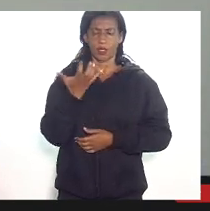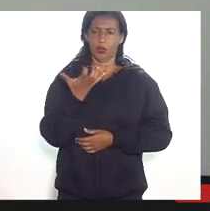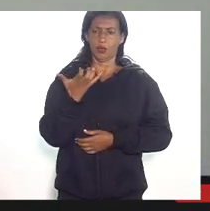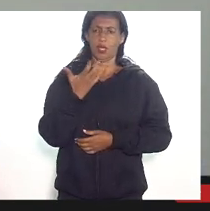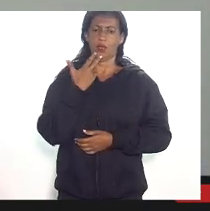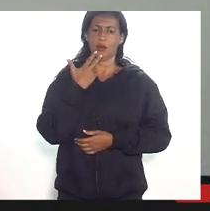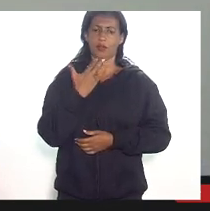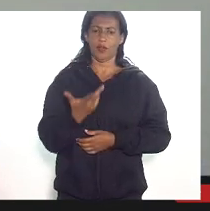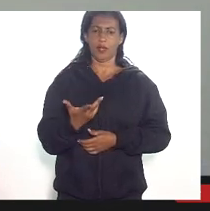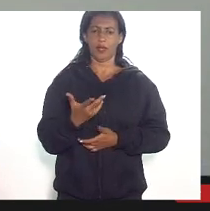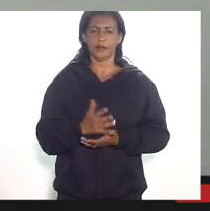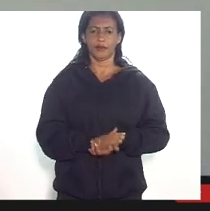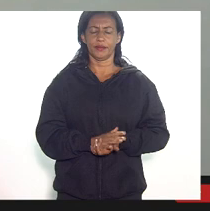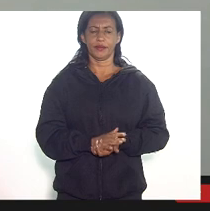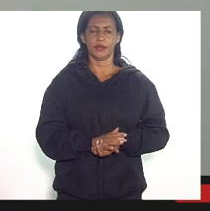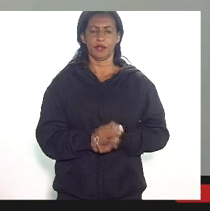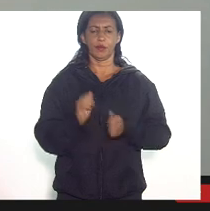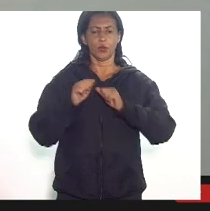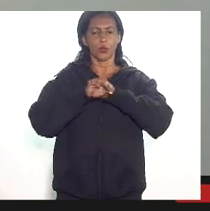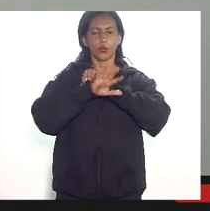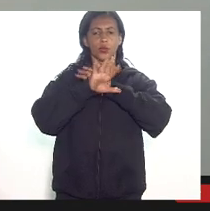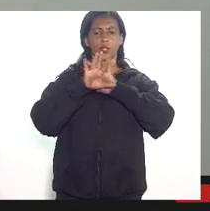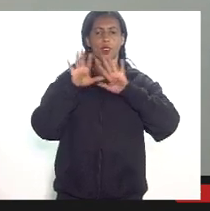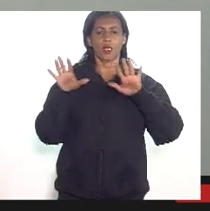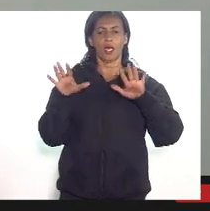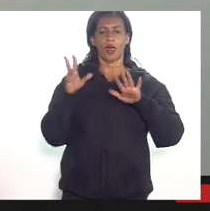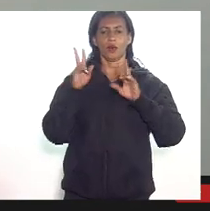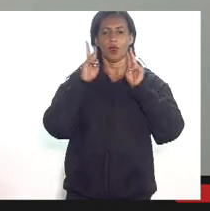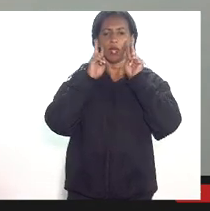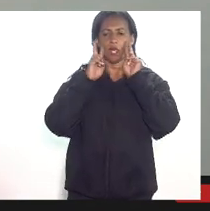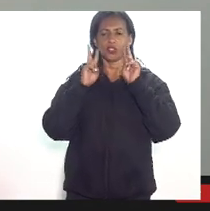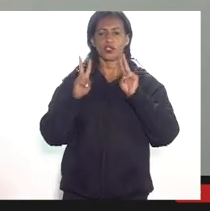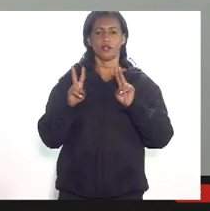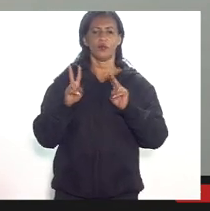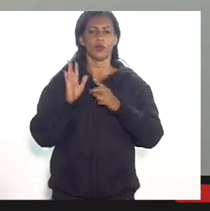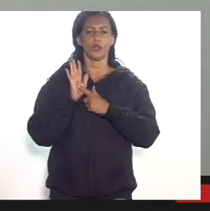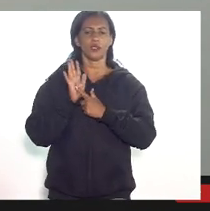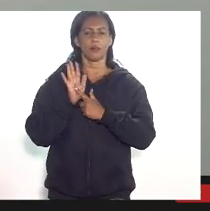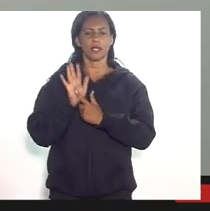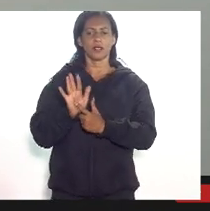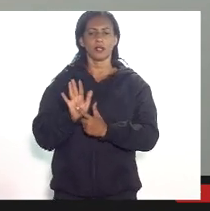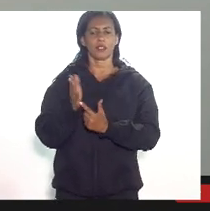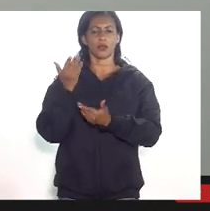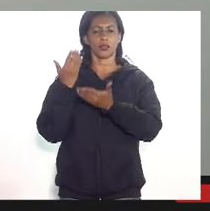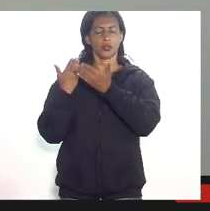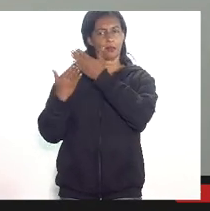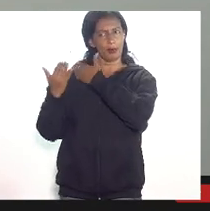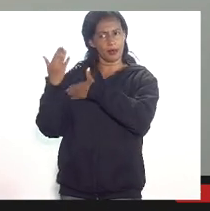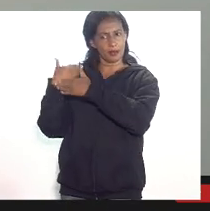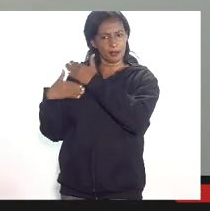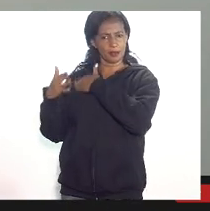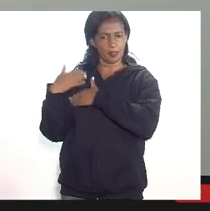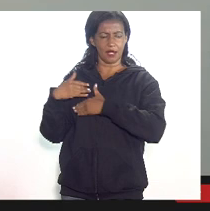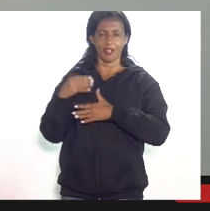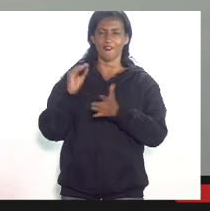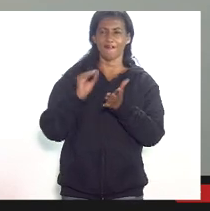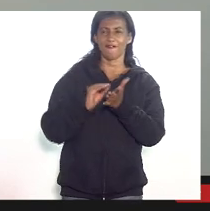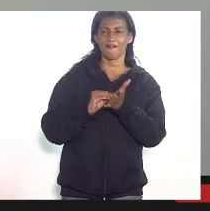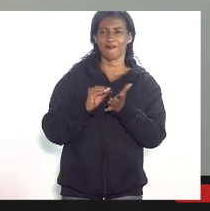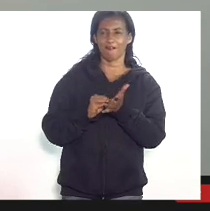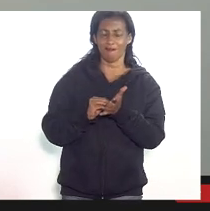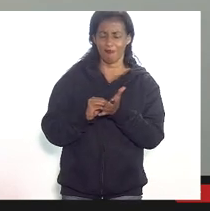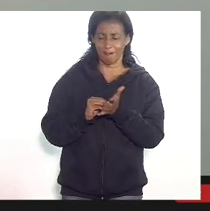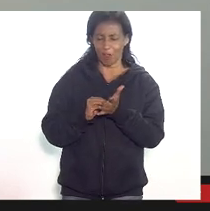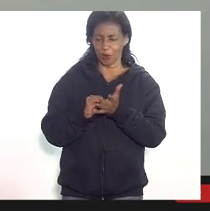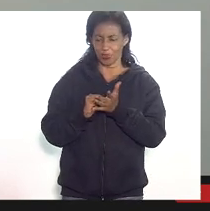de muito claro né a gente viu as apresentações passadas e a extrema insegurança e isso